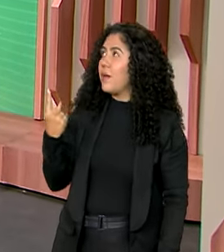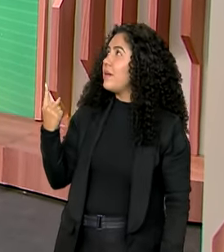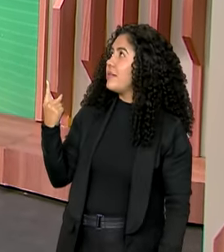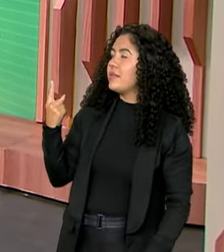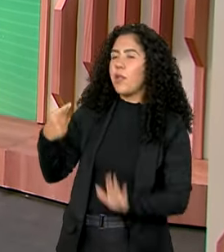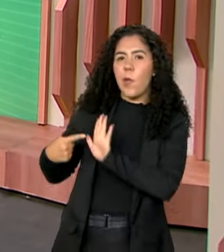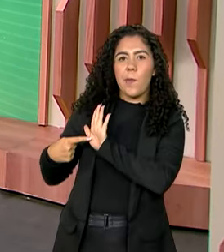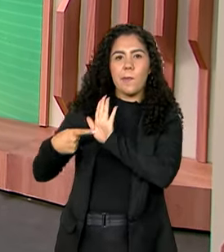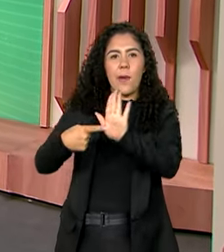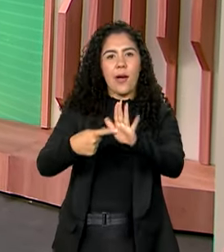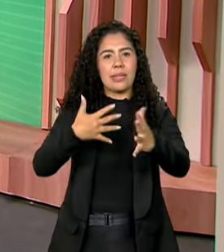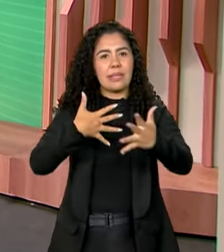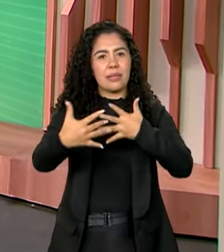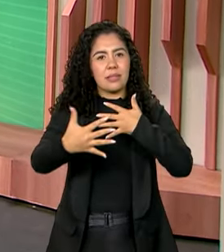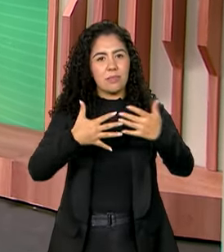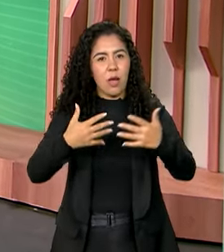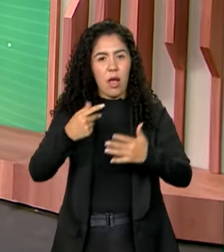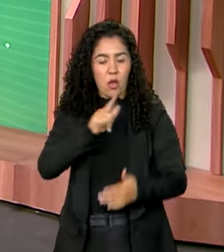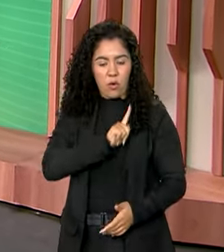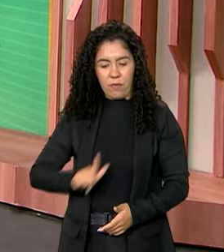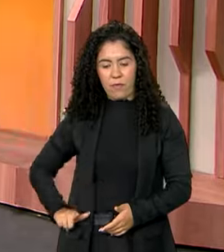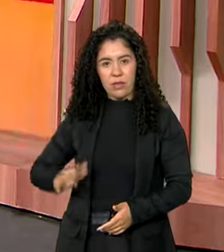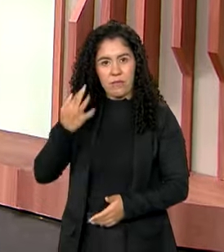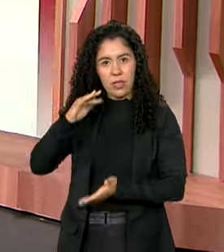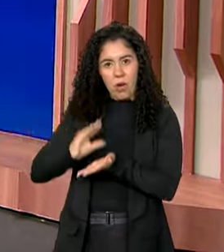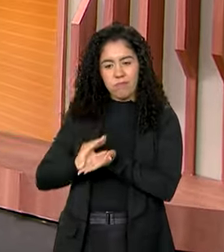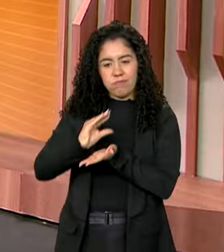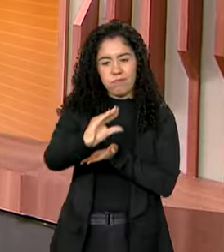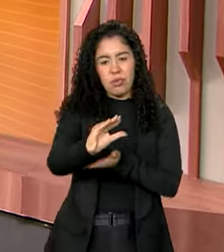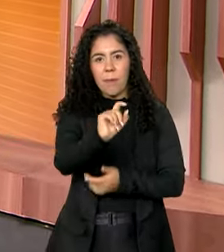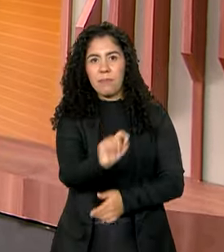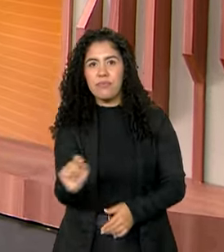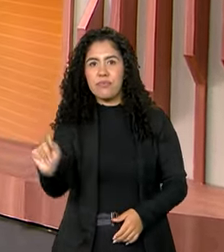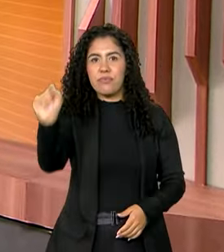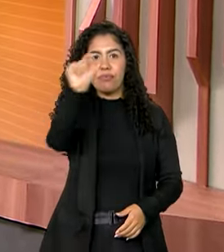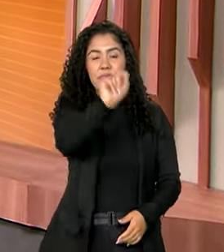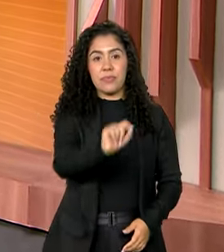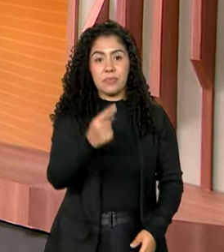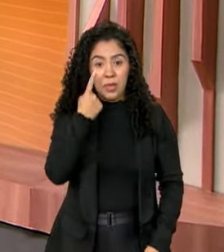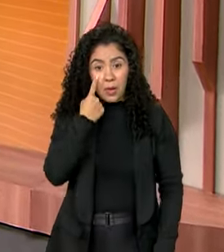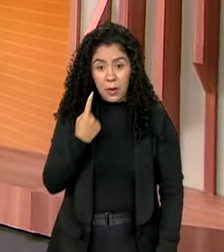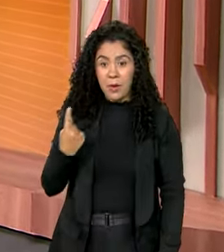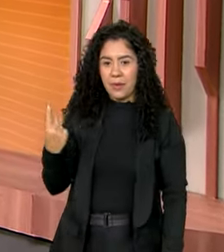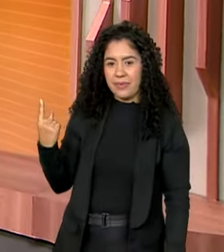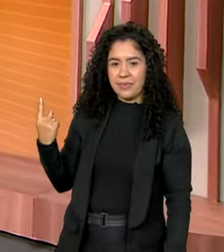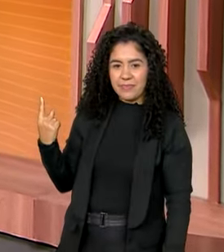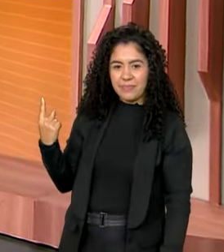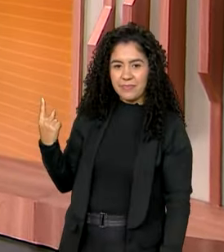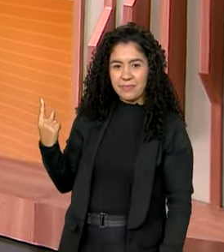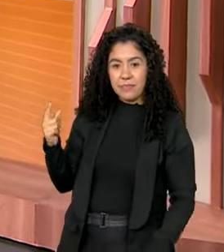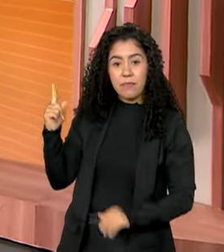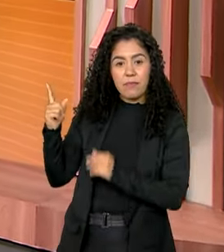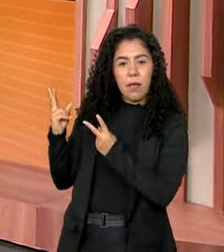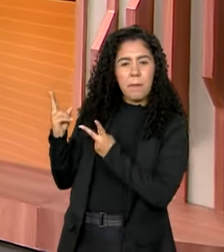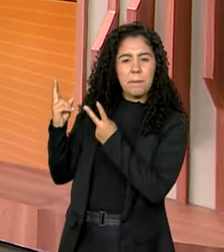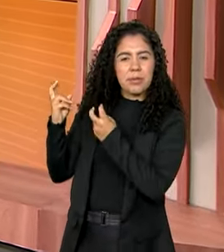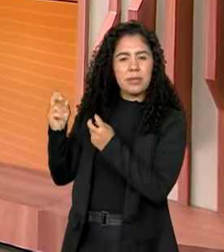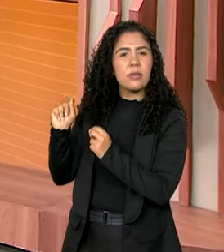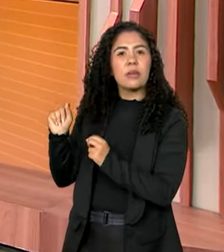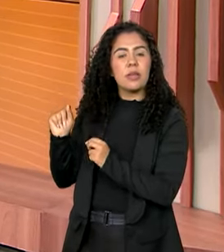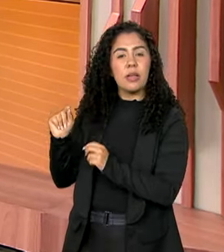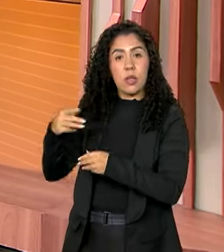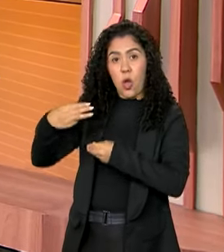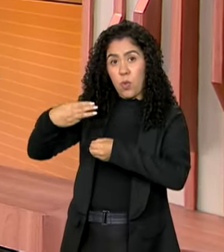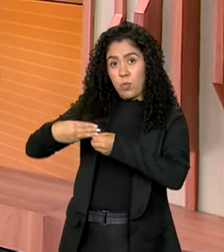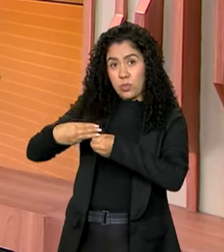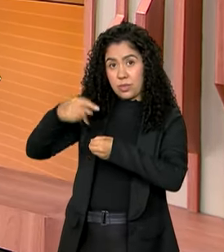transparência os investimentos do governo federal em todo o país. Vamos dar uma olhada no telão, então. A gente pode ver aqui que o município de